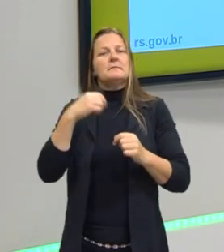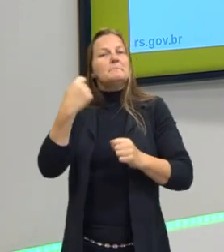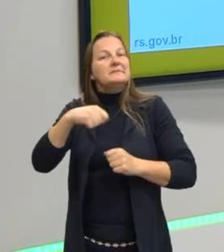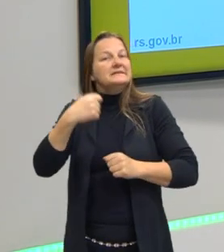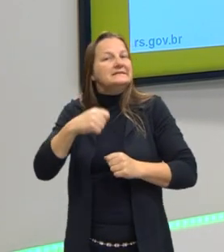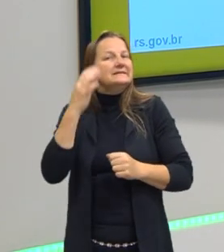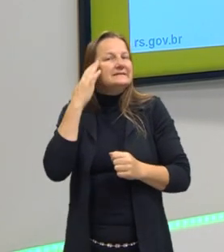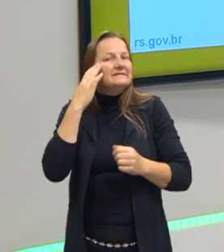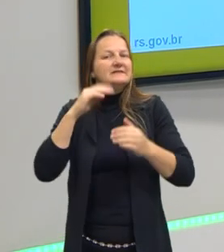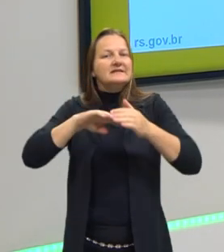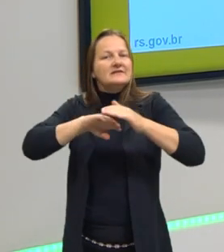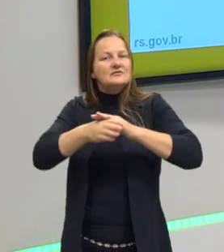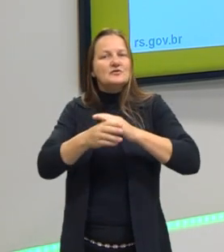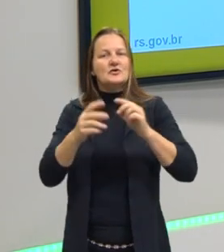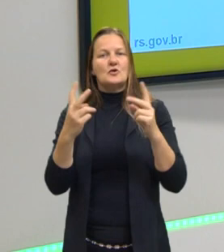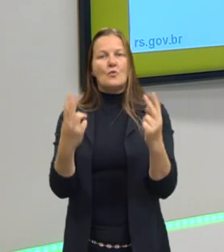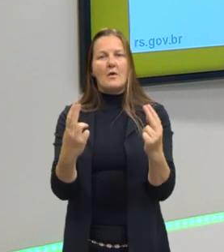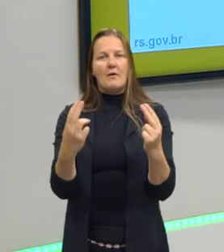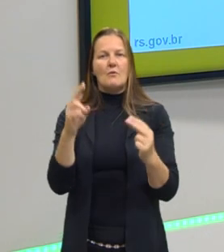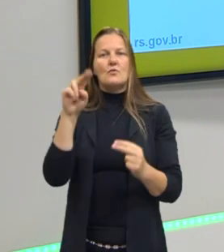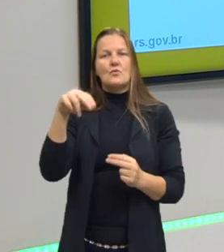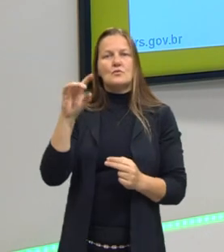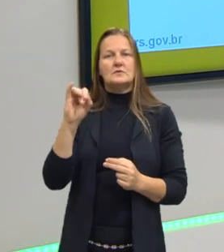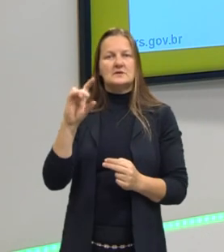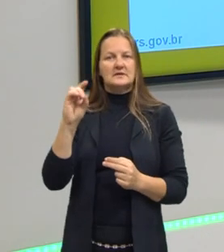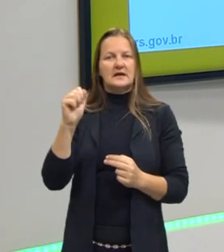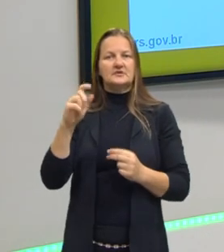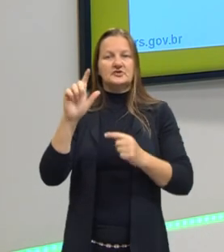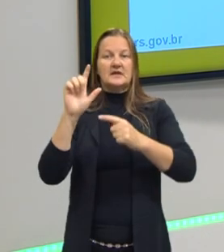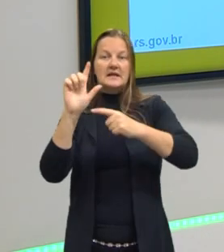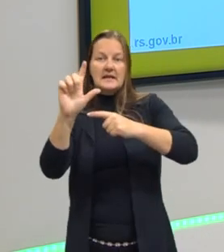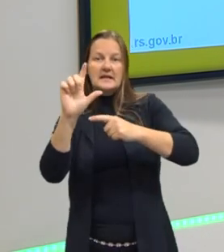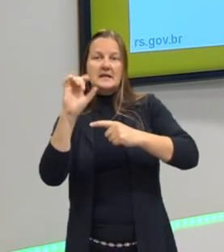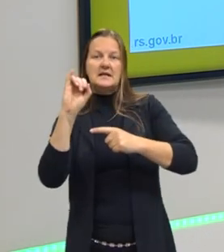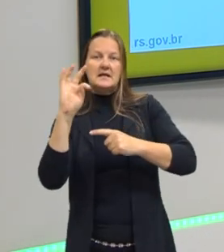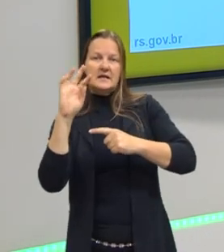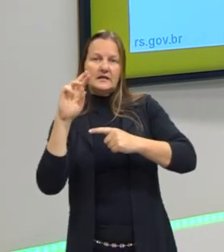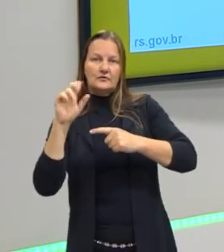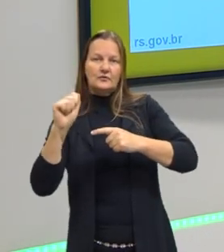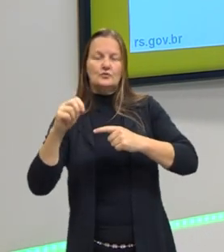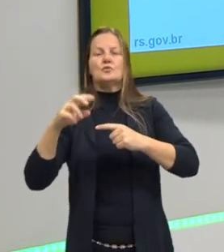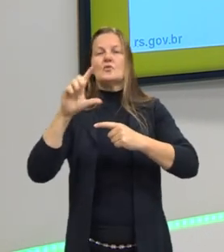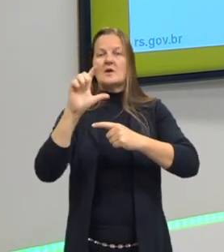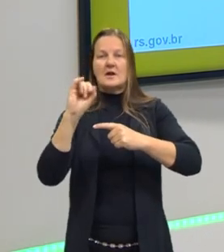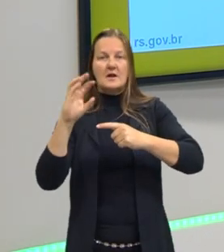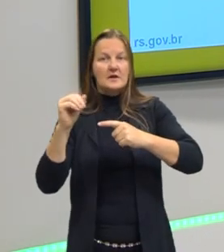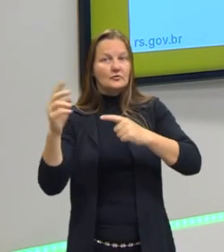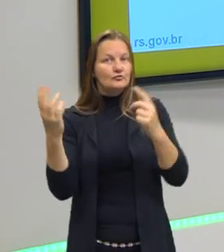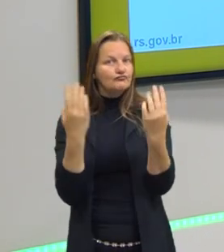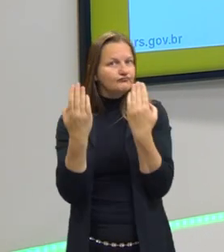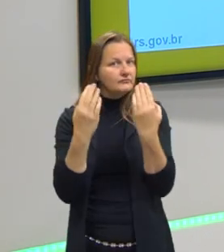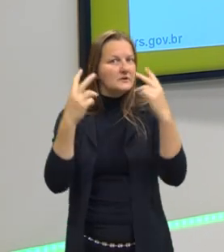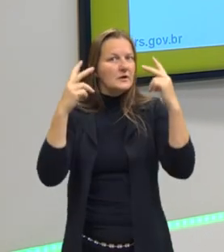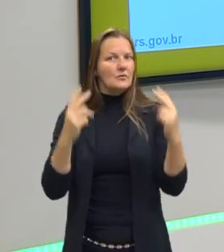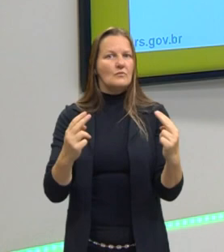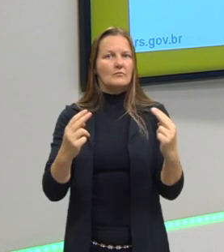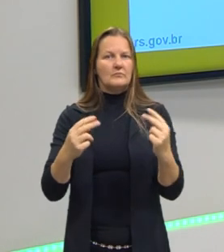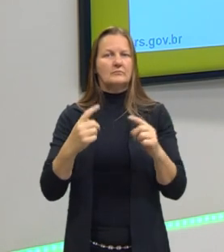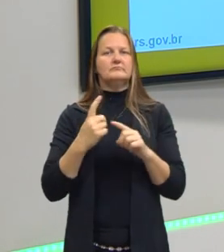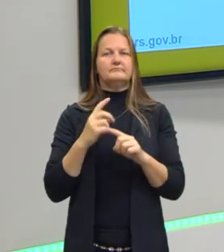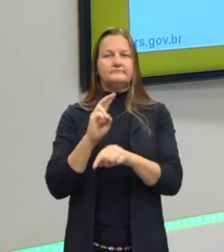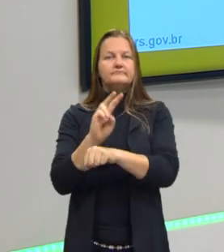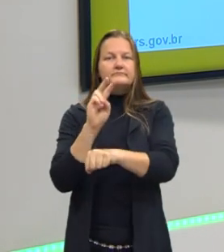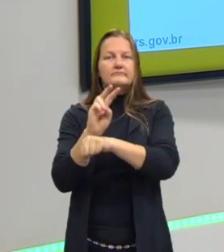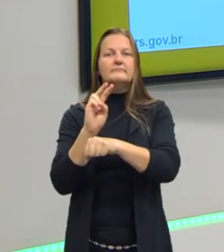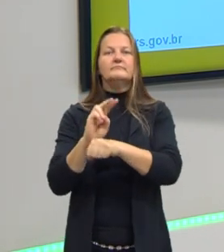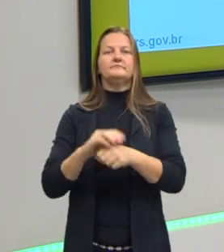trazer aquela resposta para o litro também. Ali eu estava falando de 100 ml apenas, então eu precisava converter para os 100